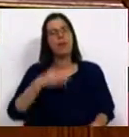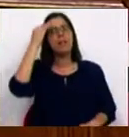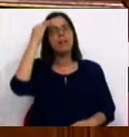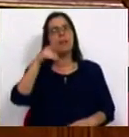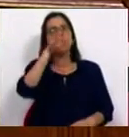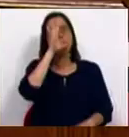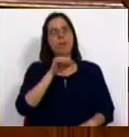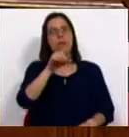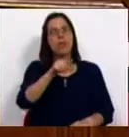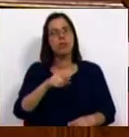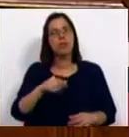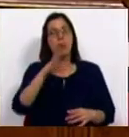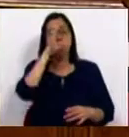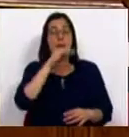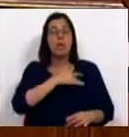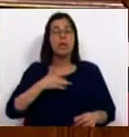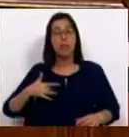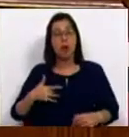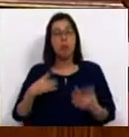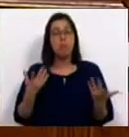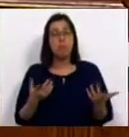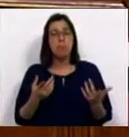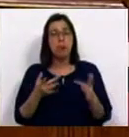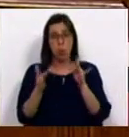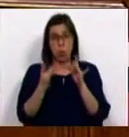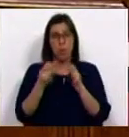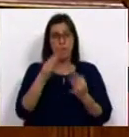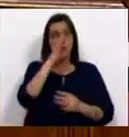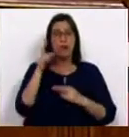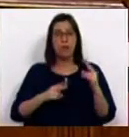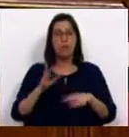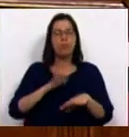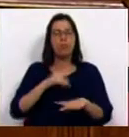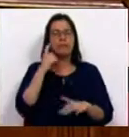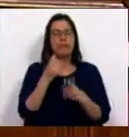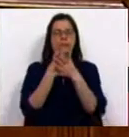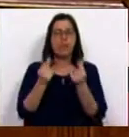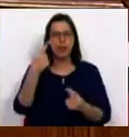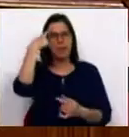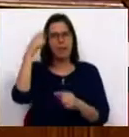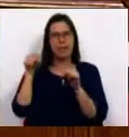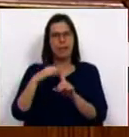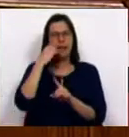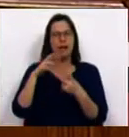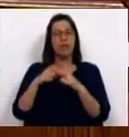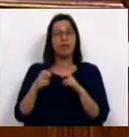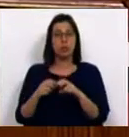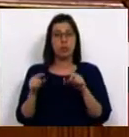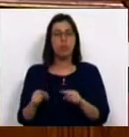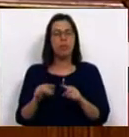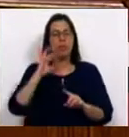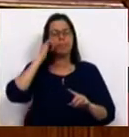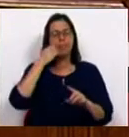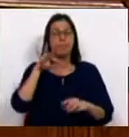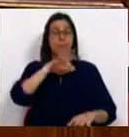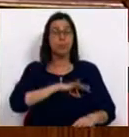de saber se o Sr. Ministro ou o Ministério da Saúde tem estado em contato com o Ministério das Finanças no sentido de procurar resolver estes graves problemas que